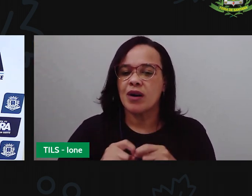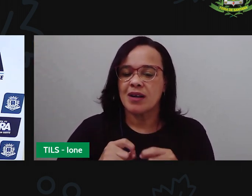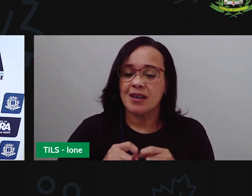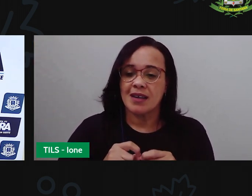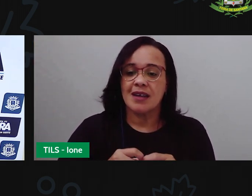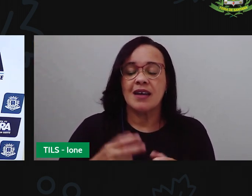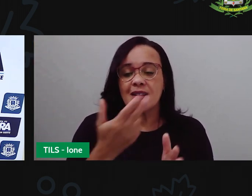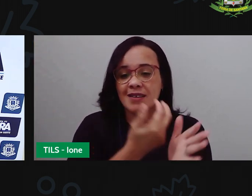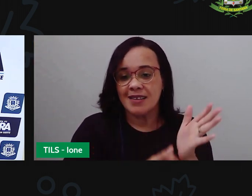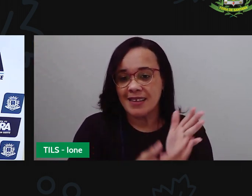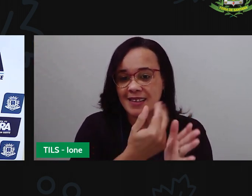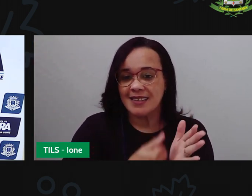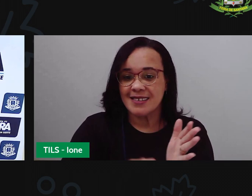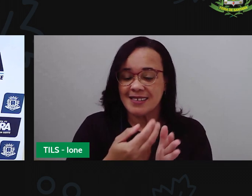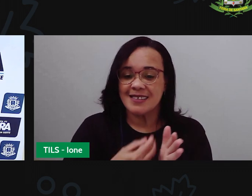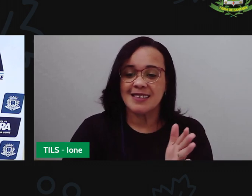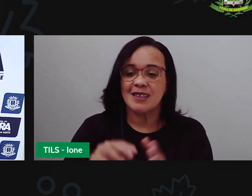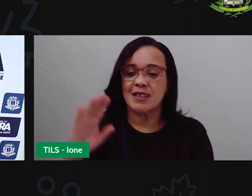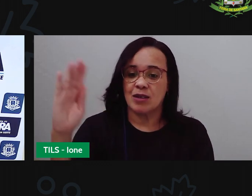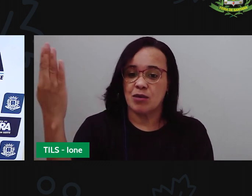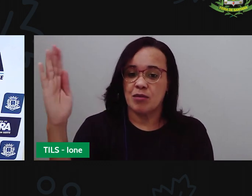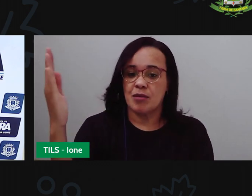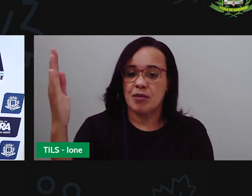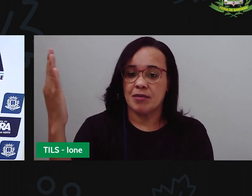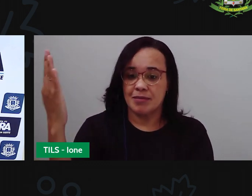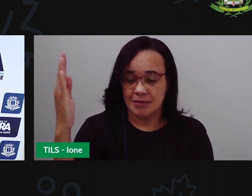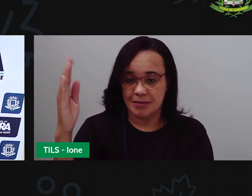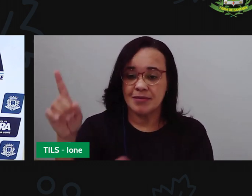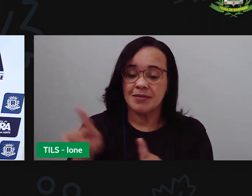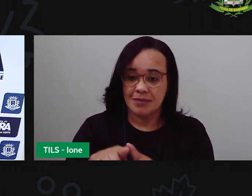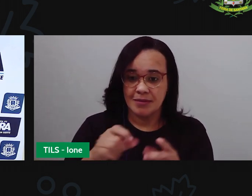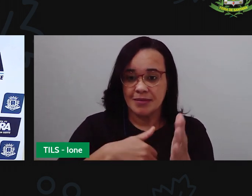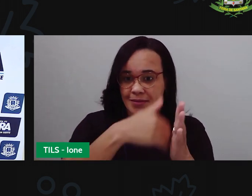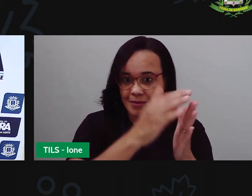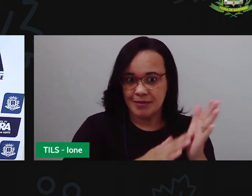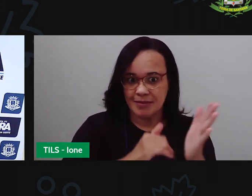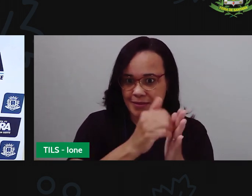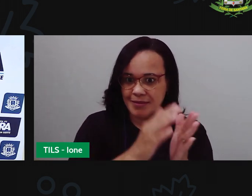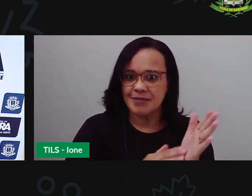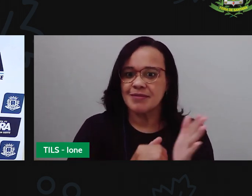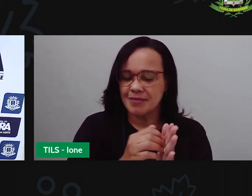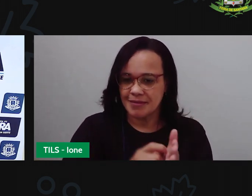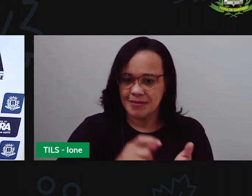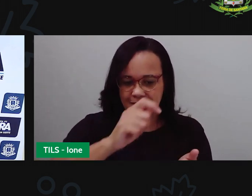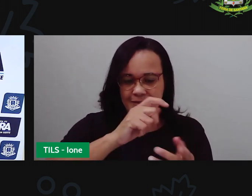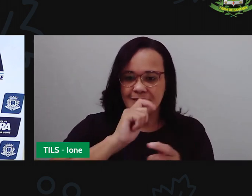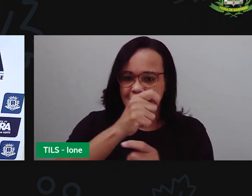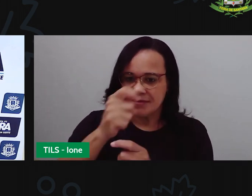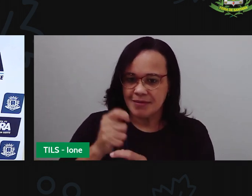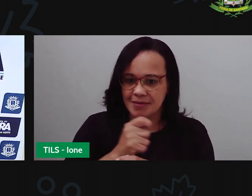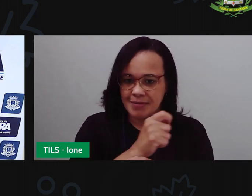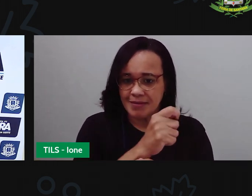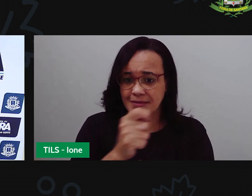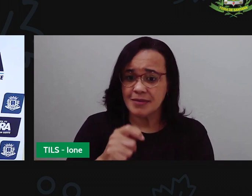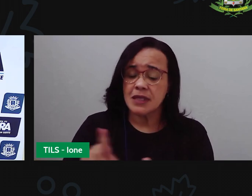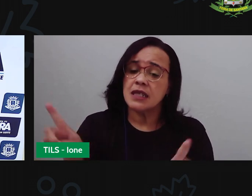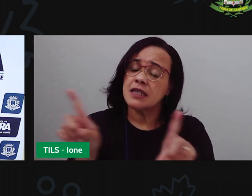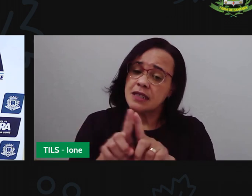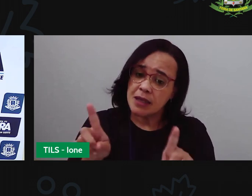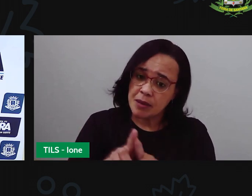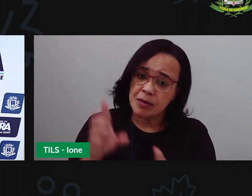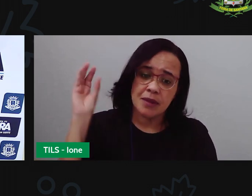madeira. E a gente viu ali que ela é composta por estrofes, por versos que têm